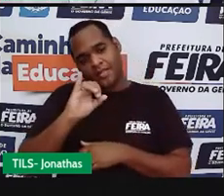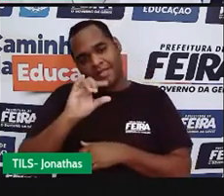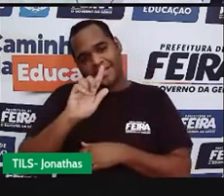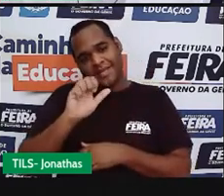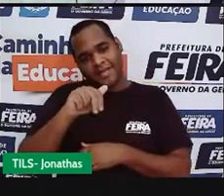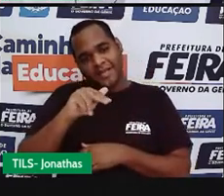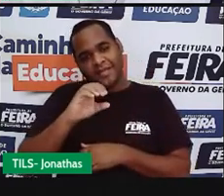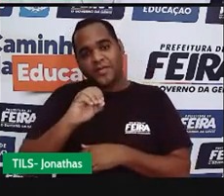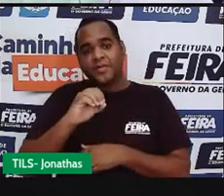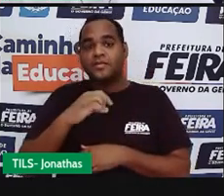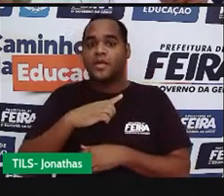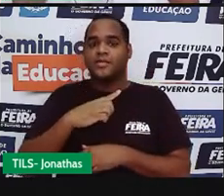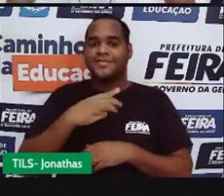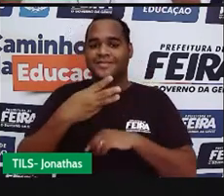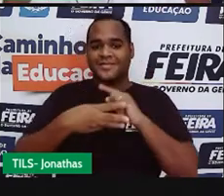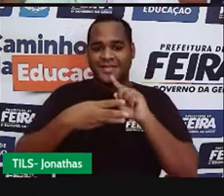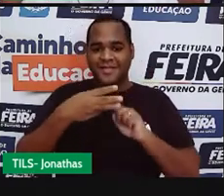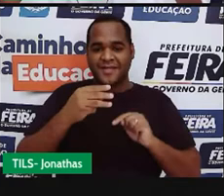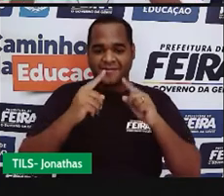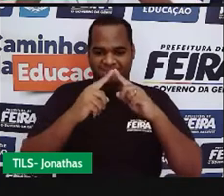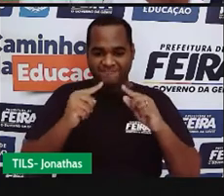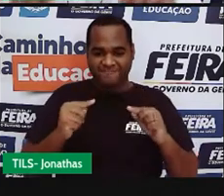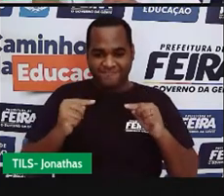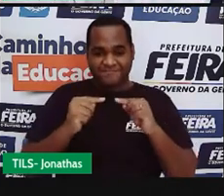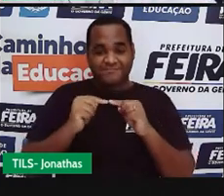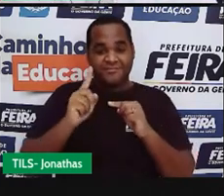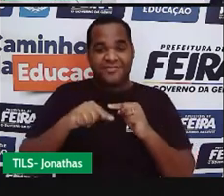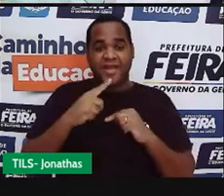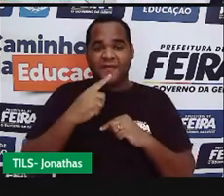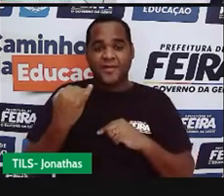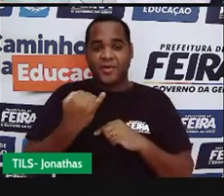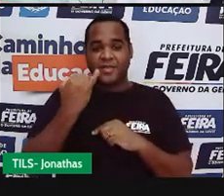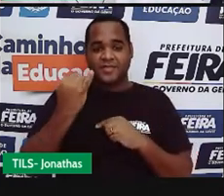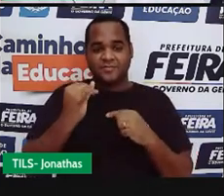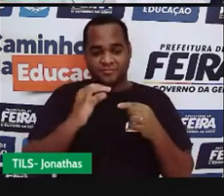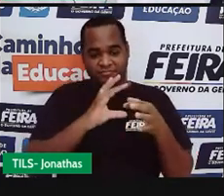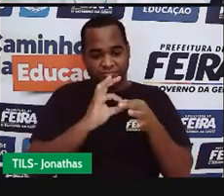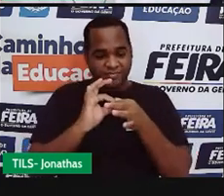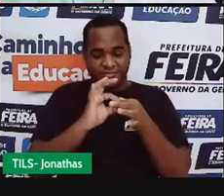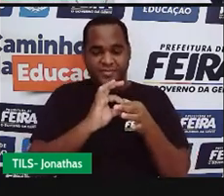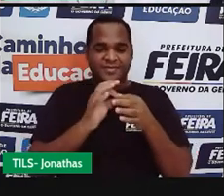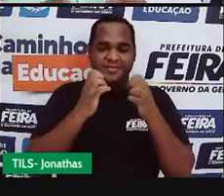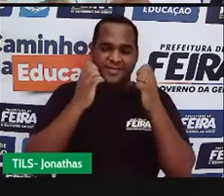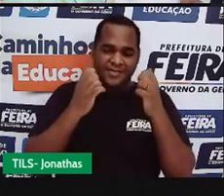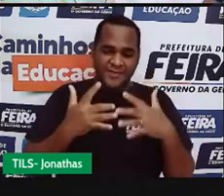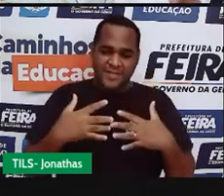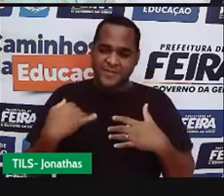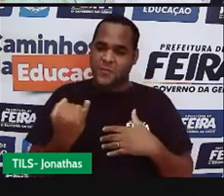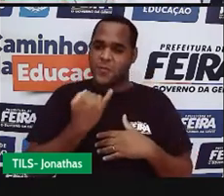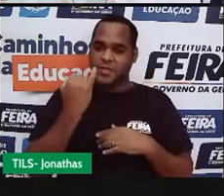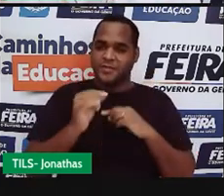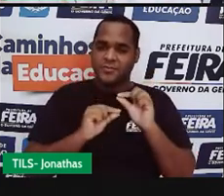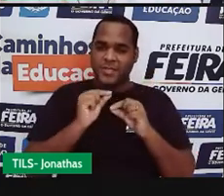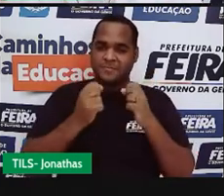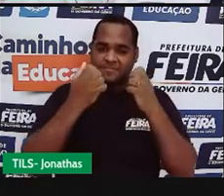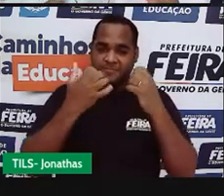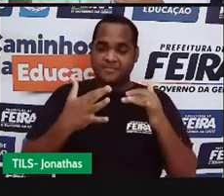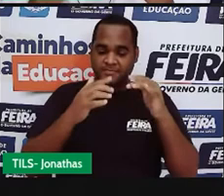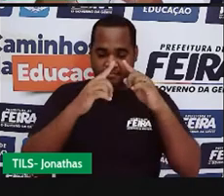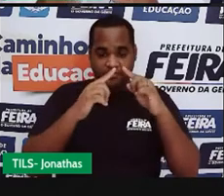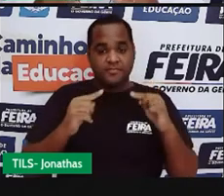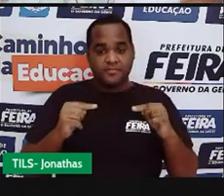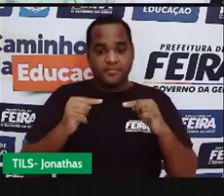tem três vértices, três pontinhos, né? A gente liga esses três pontinhos, vira um triângulo. Quando a gente liga esses três pontinhos,